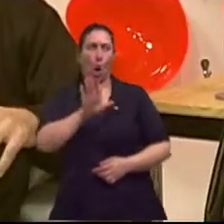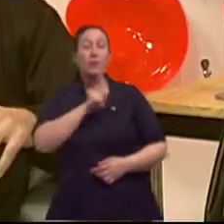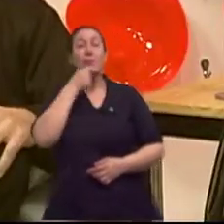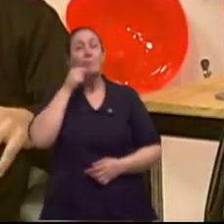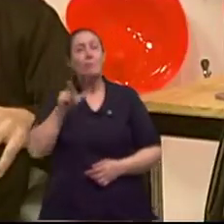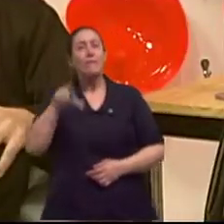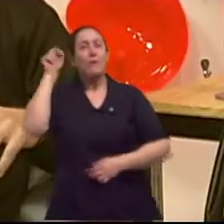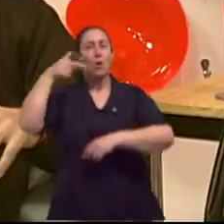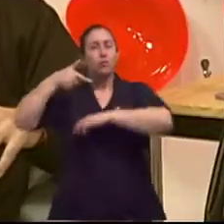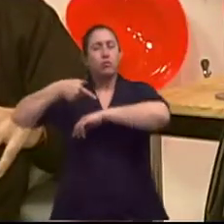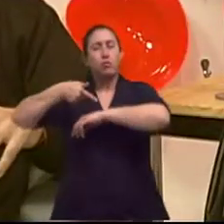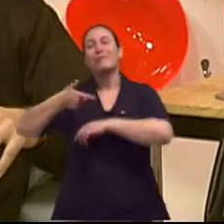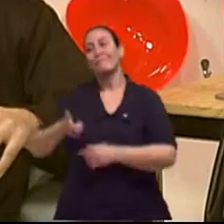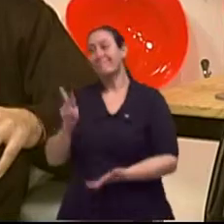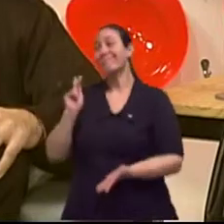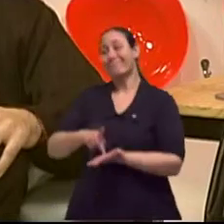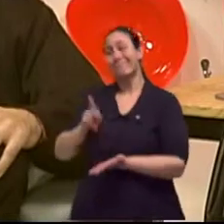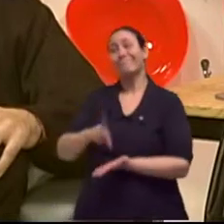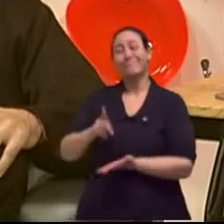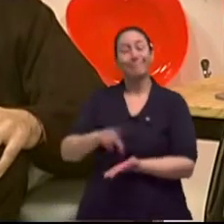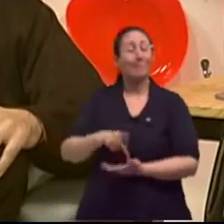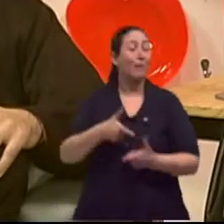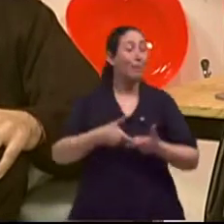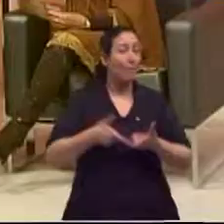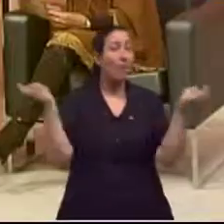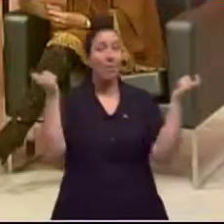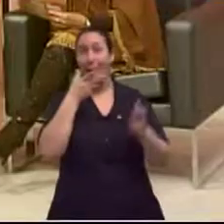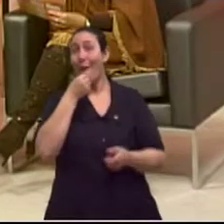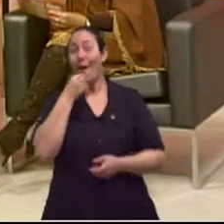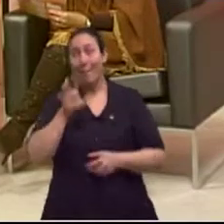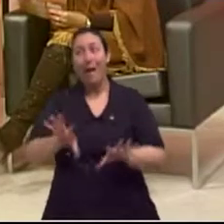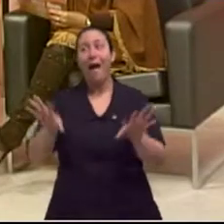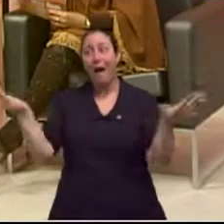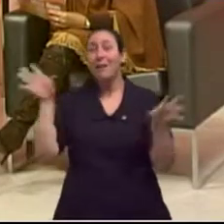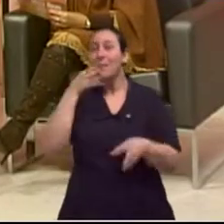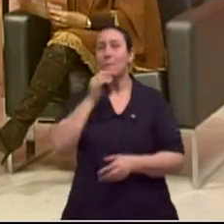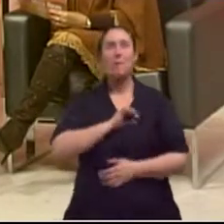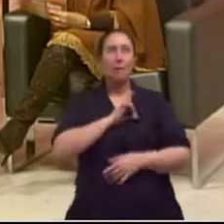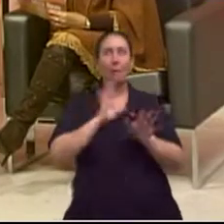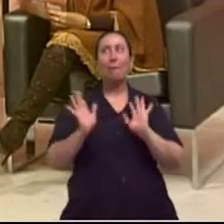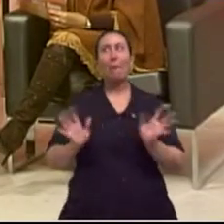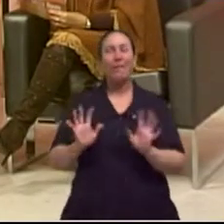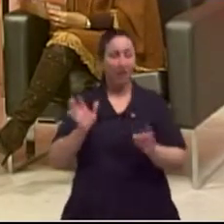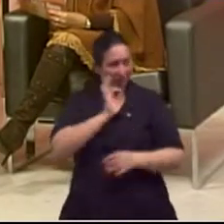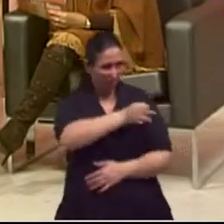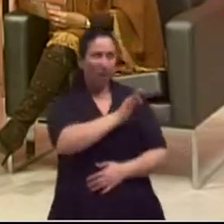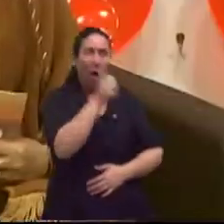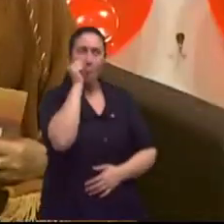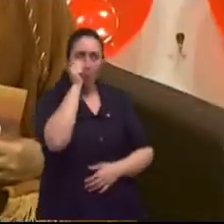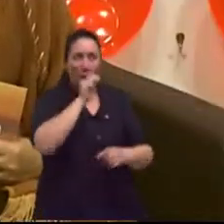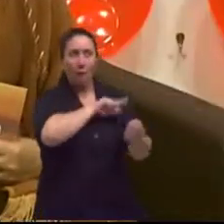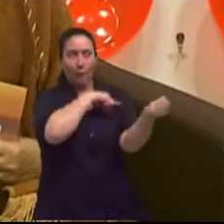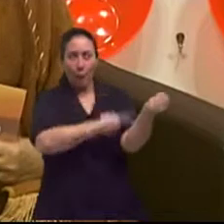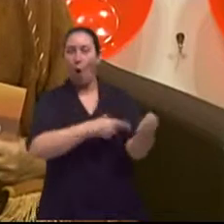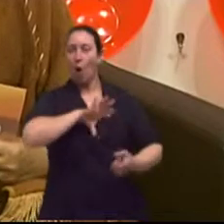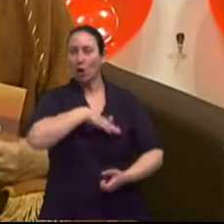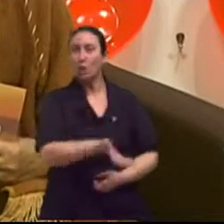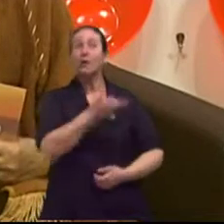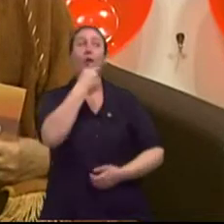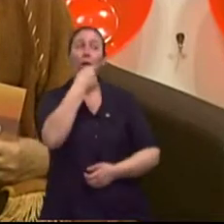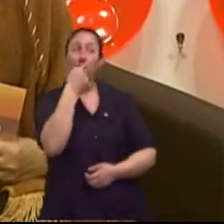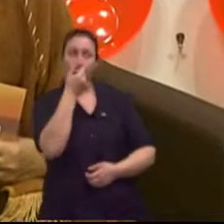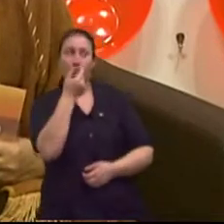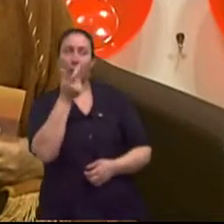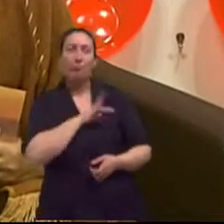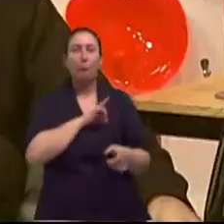infelizmente é verdade. Infelizmente é verdade, vocês aguentam menos dor do que nós, né? têm mais coragem do que nós. E os homens